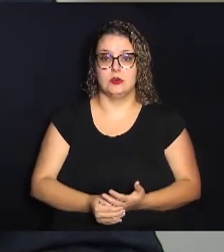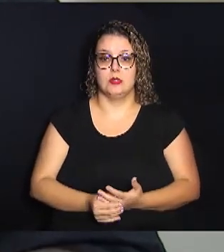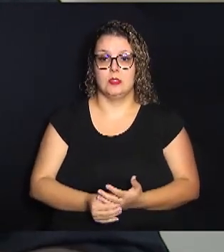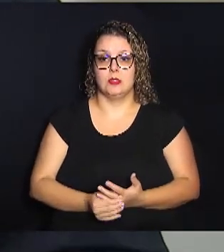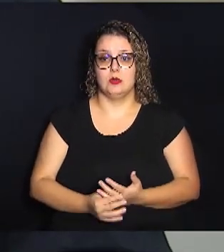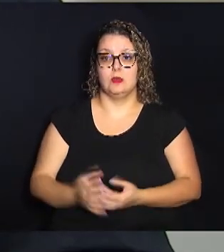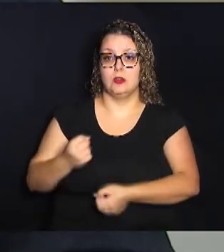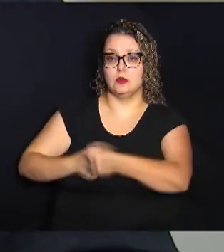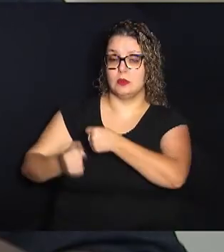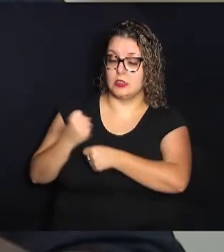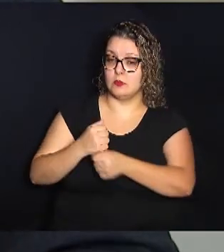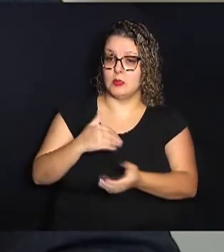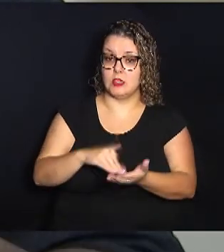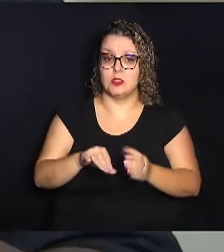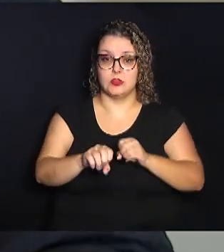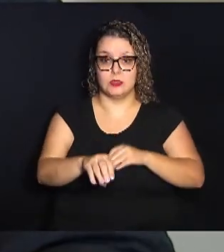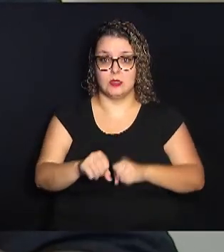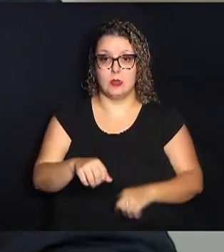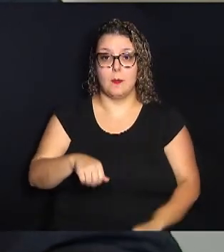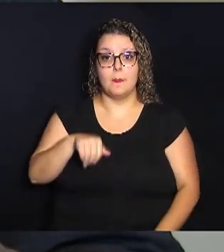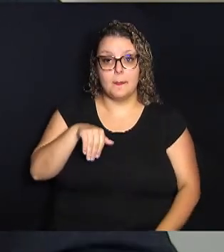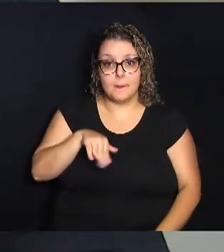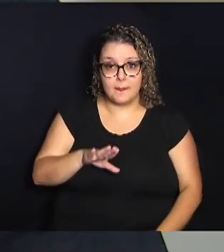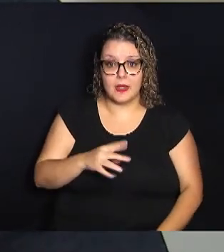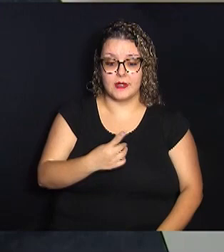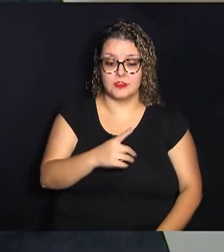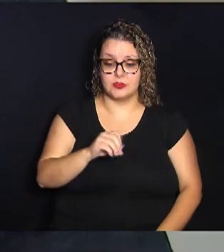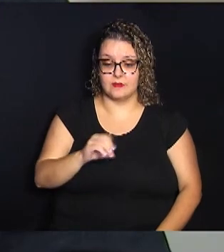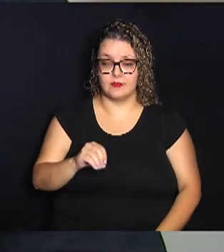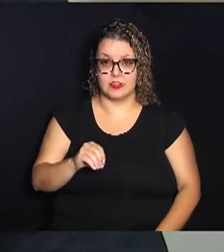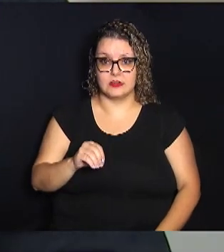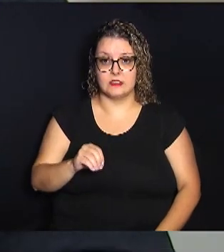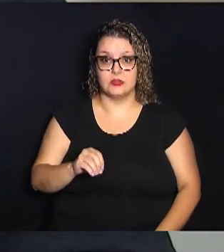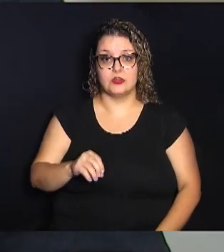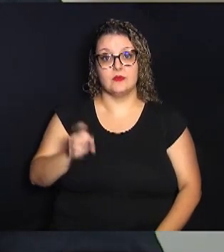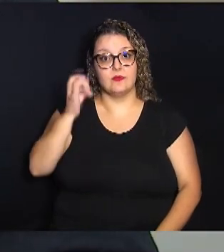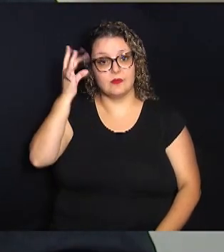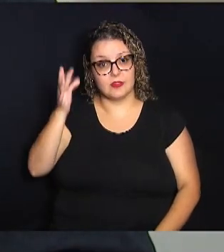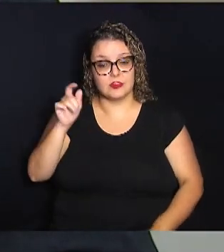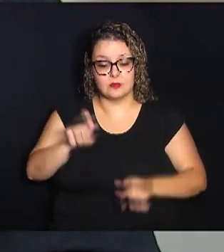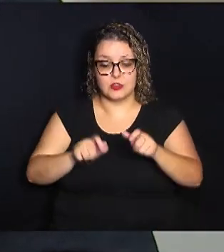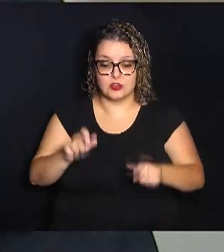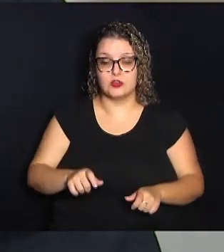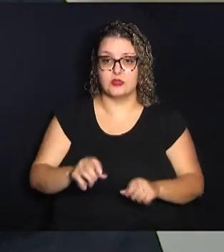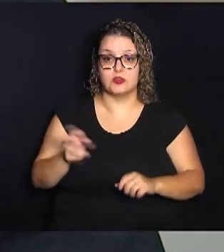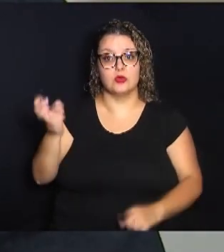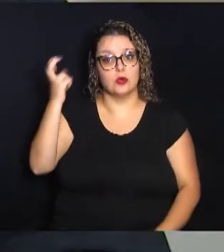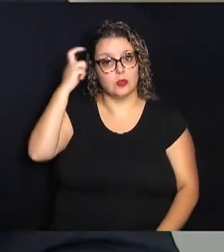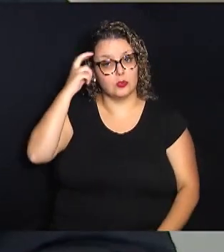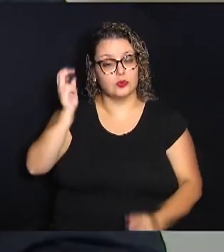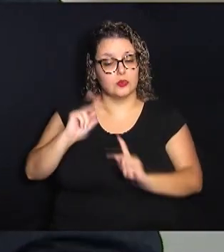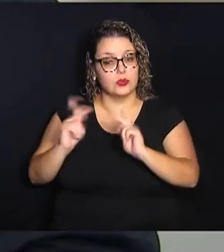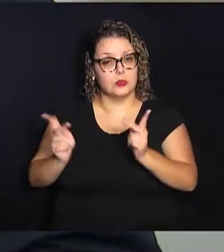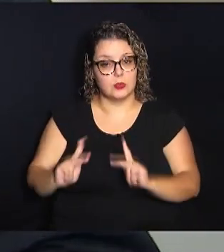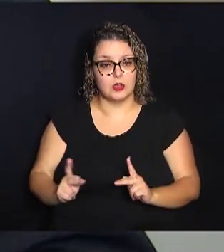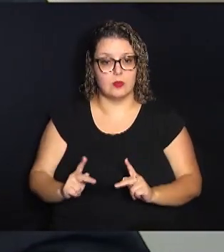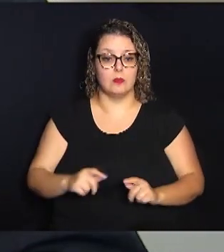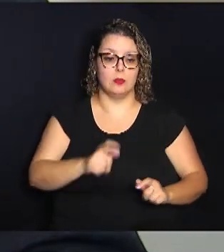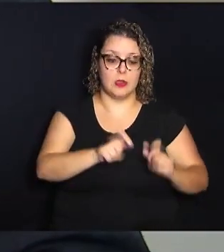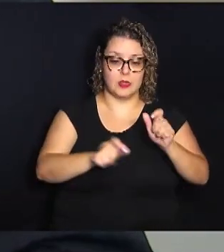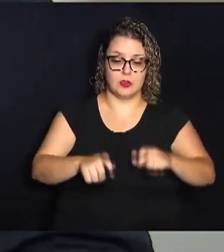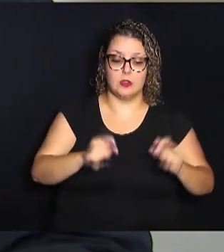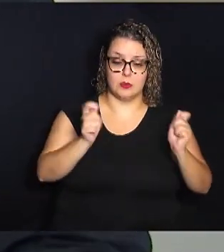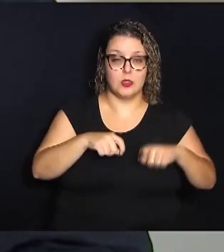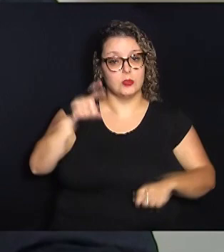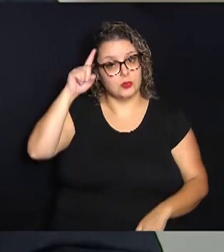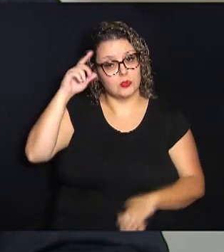de Educação formou mais de 100 facilitadores em cultura de pais, que são pessoas capacitadas para trabalhar esses temas no cotidiano da